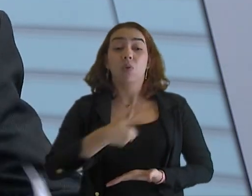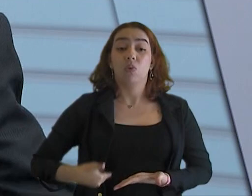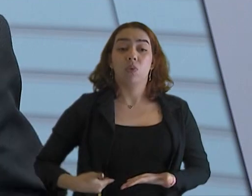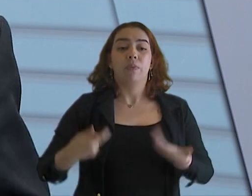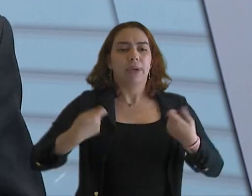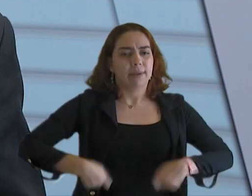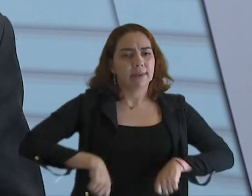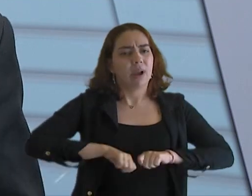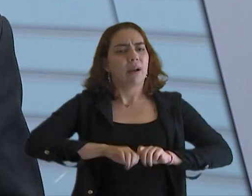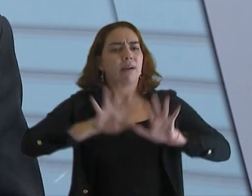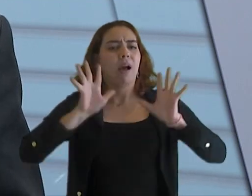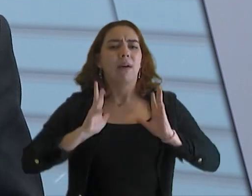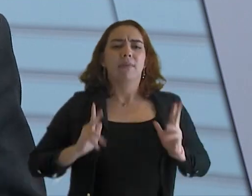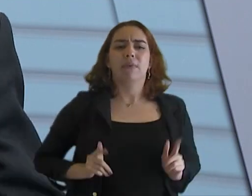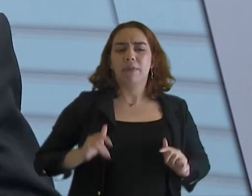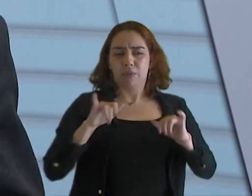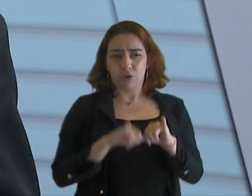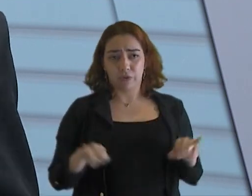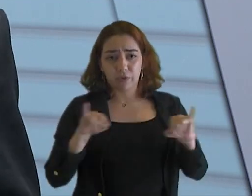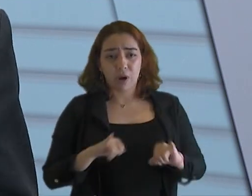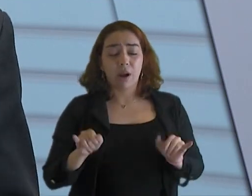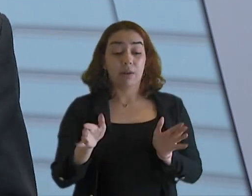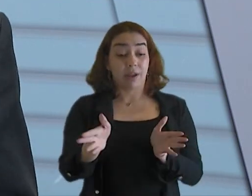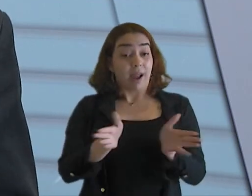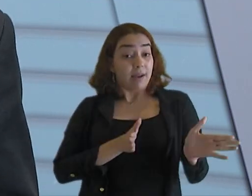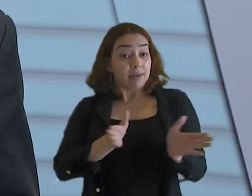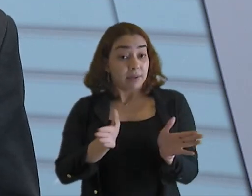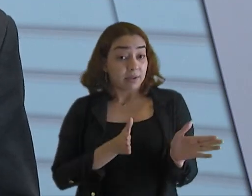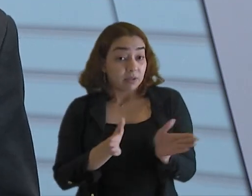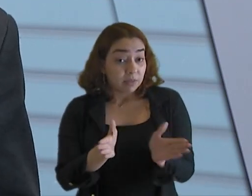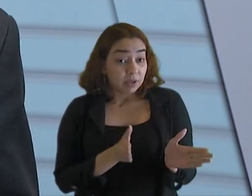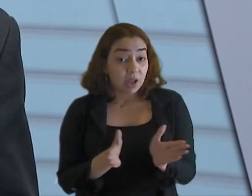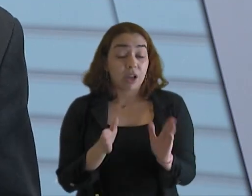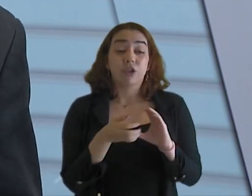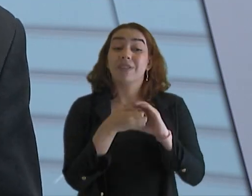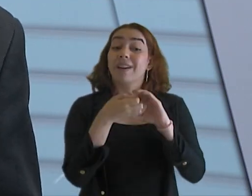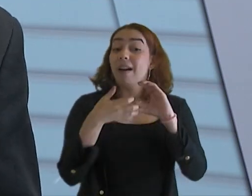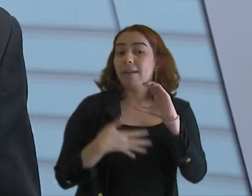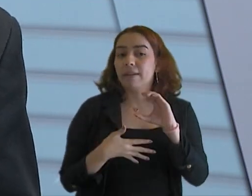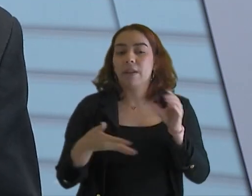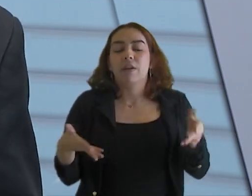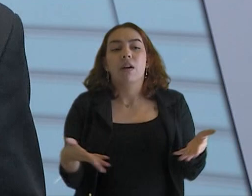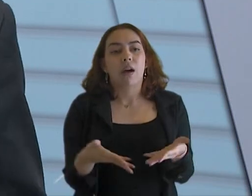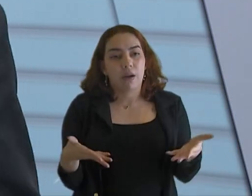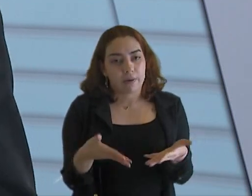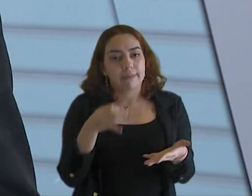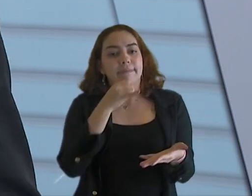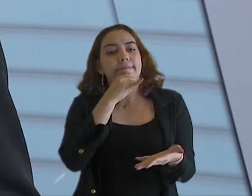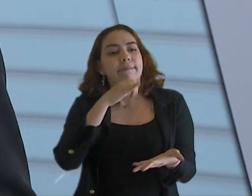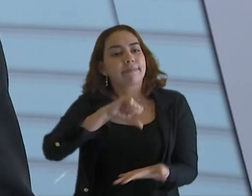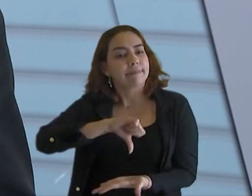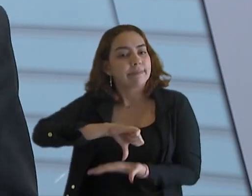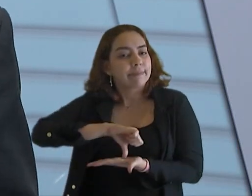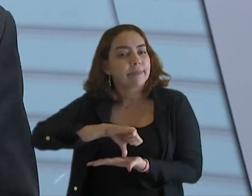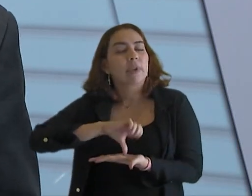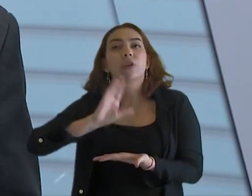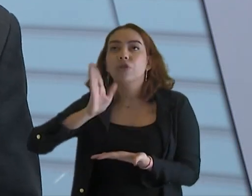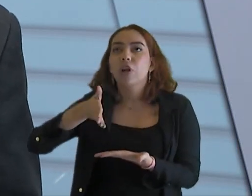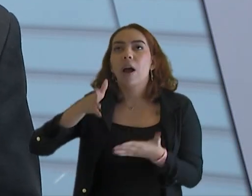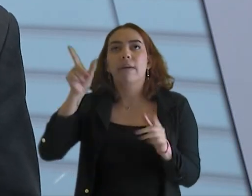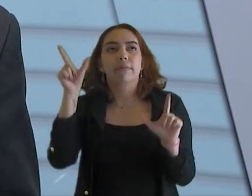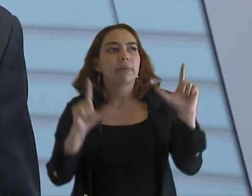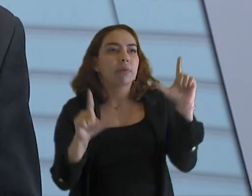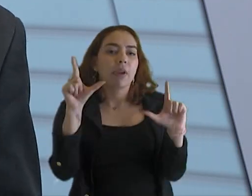uma boa relação com sociedade, acessibilidade. O tribunal de contas está sempre aqui, por exemplo, e em outros canais de televisão.